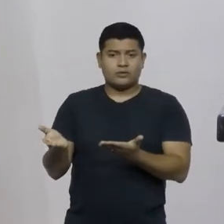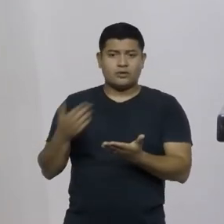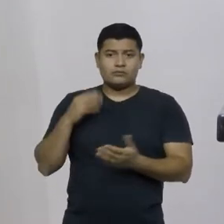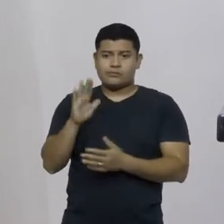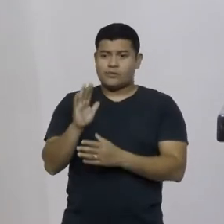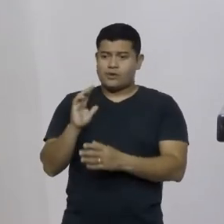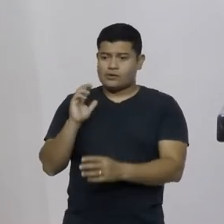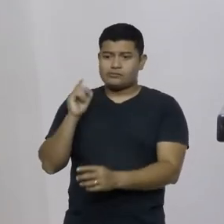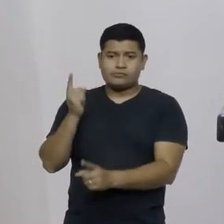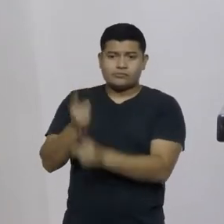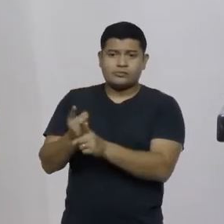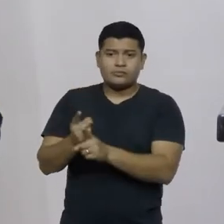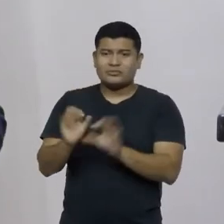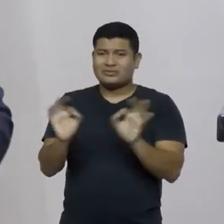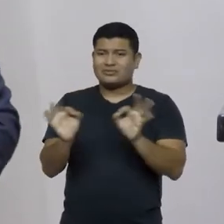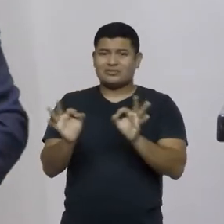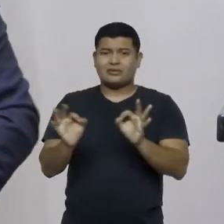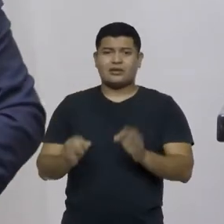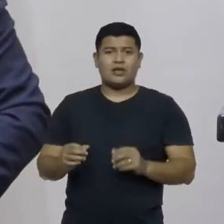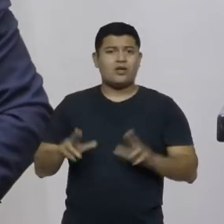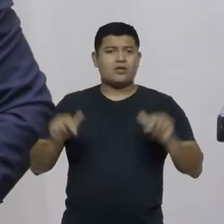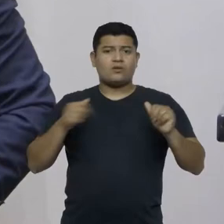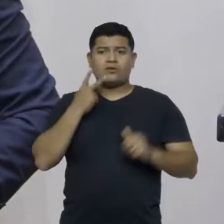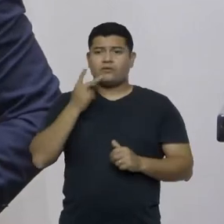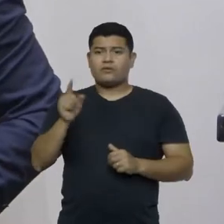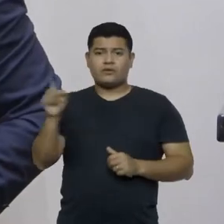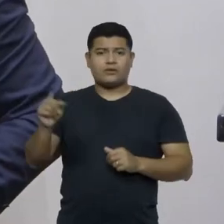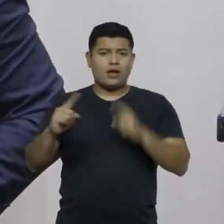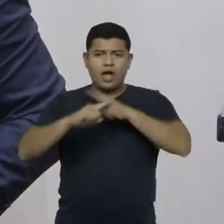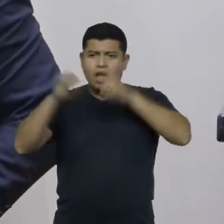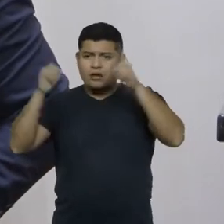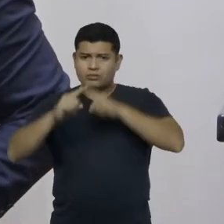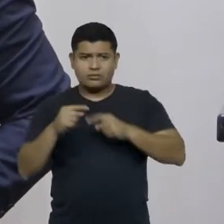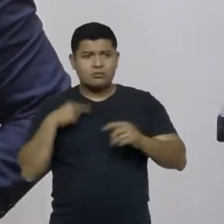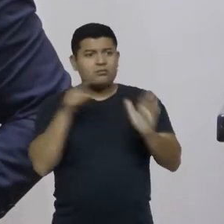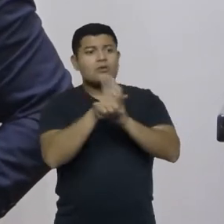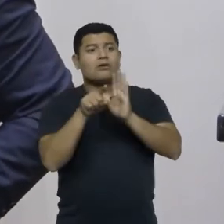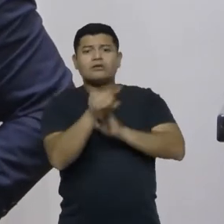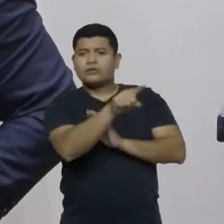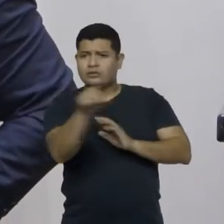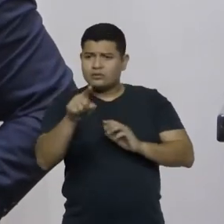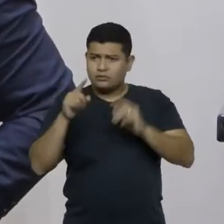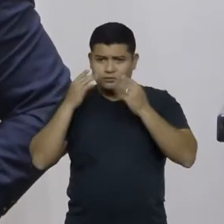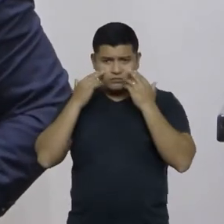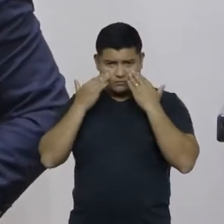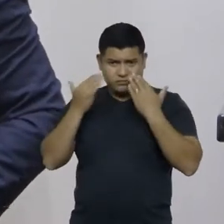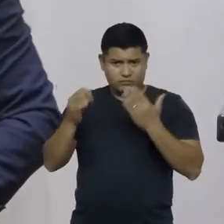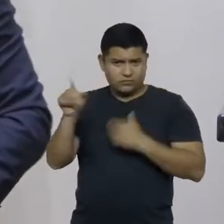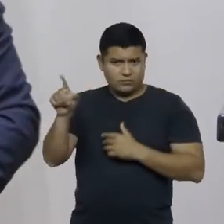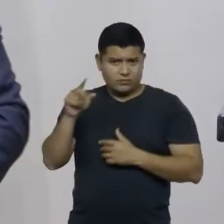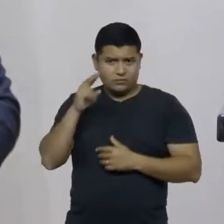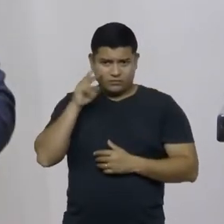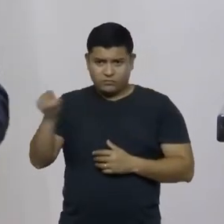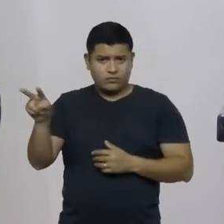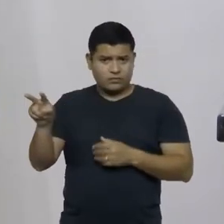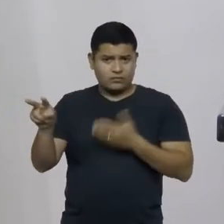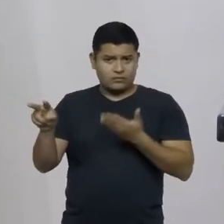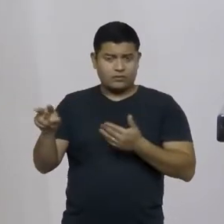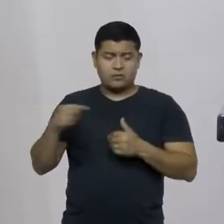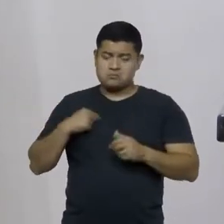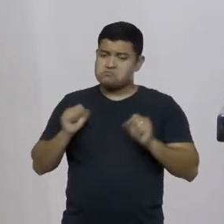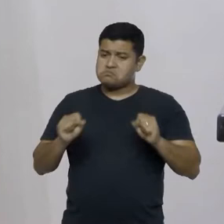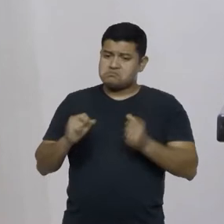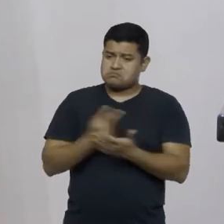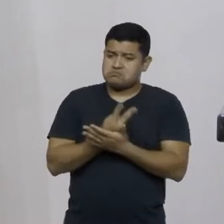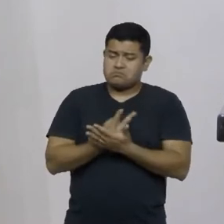Alguém viu? Eu não vi. Alguém viu? Alguém viu? Alguém viu aí? Eu não vi. É porque eu posso estar errado.